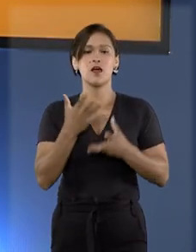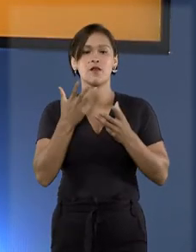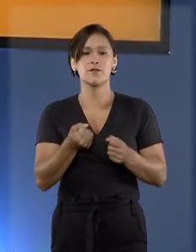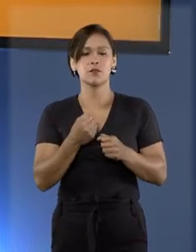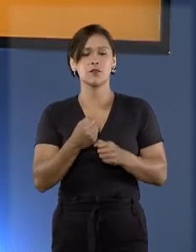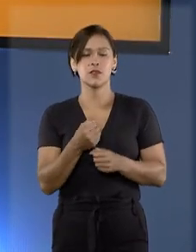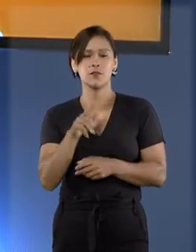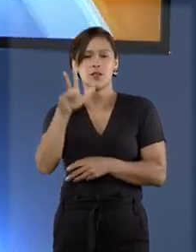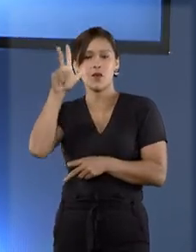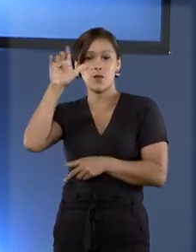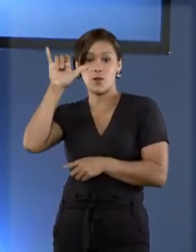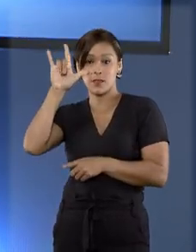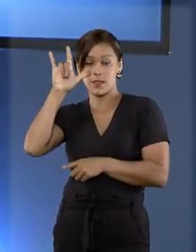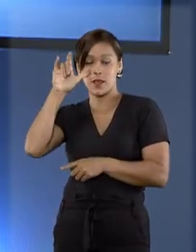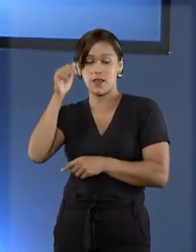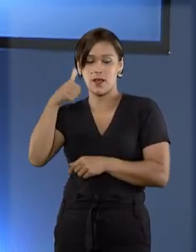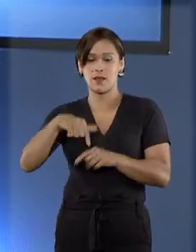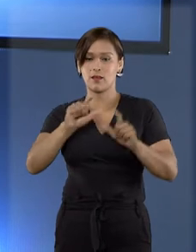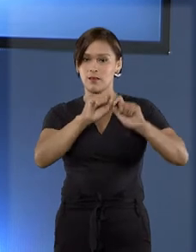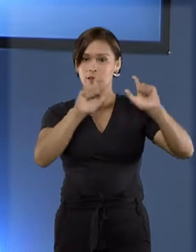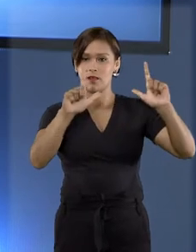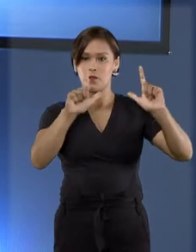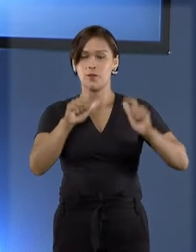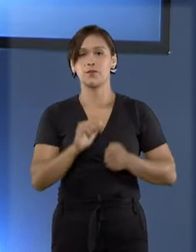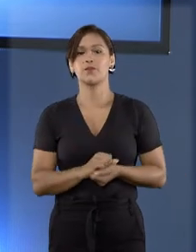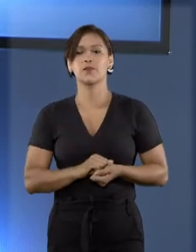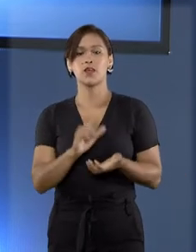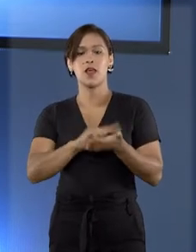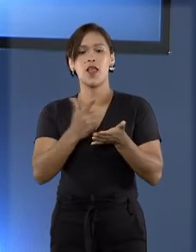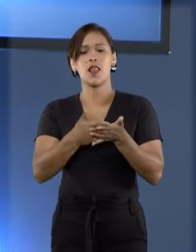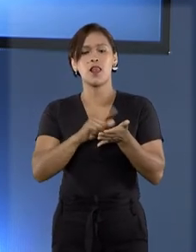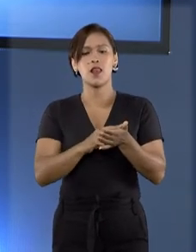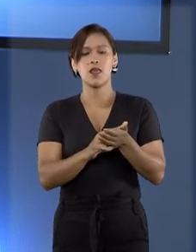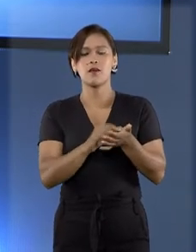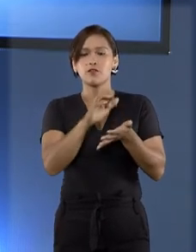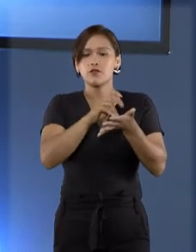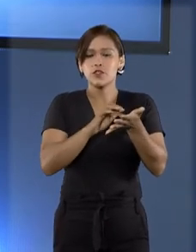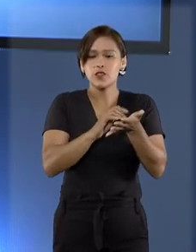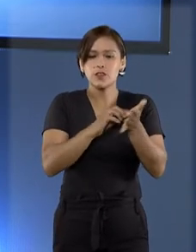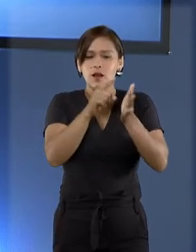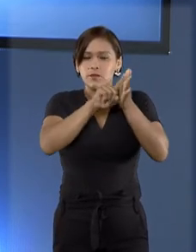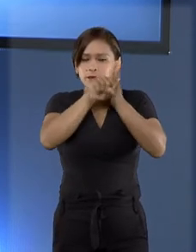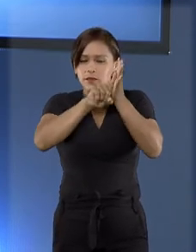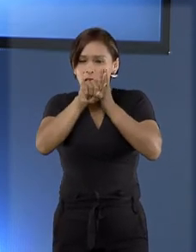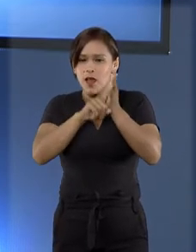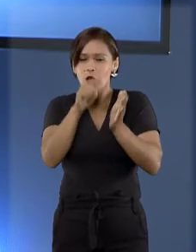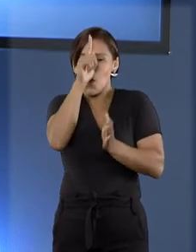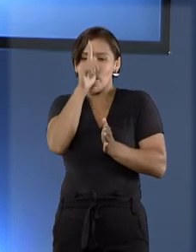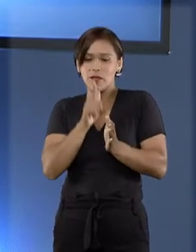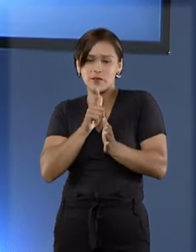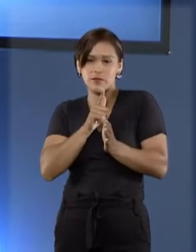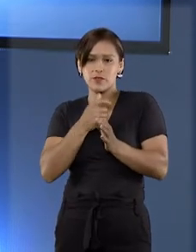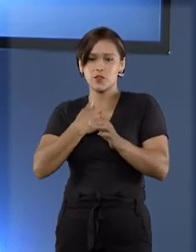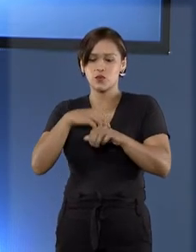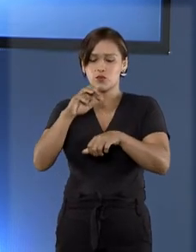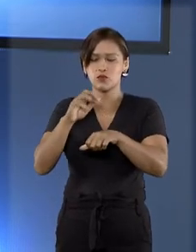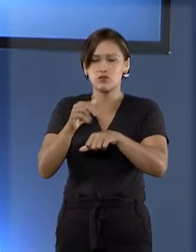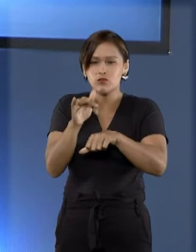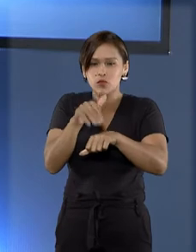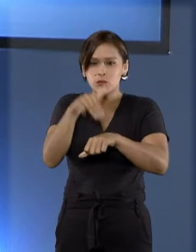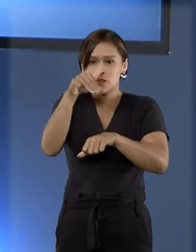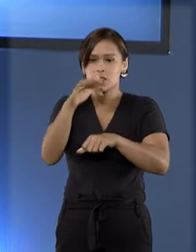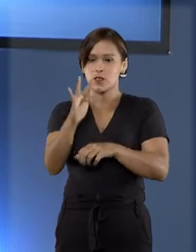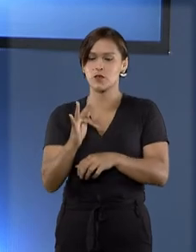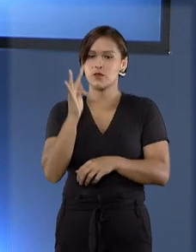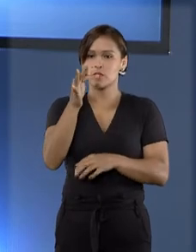Vamos abrir o Instagram do tribunal aqui no nosso telão? Livro digital analisa o perfil dos magistrados e o futuro da